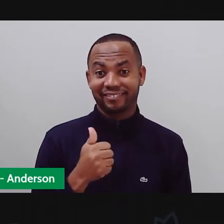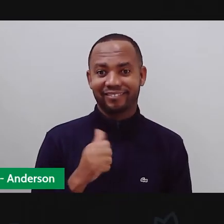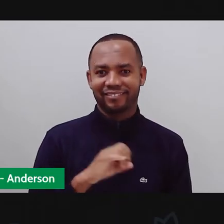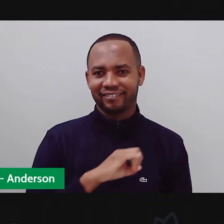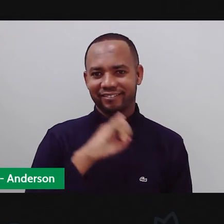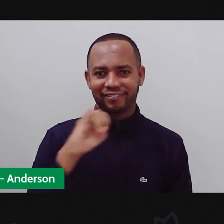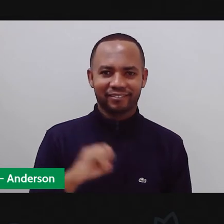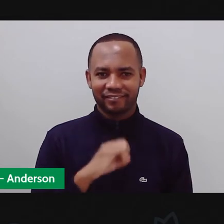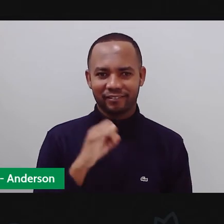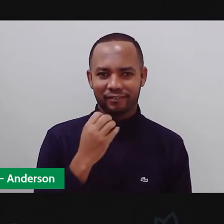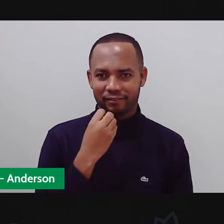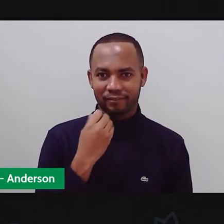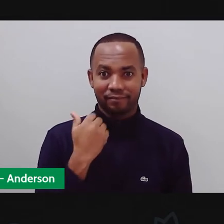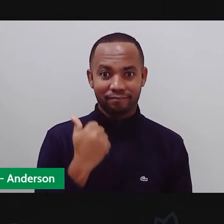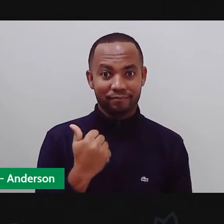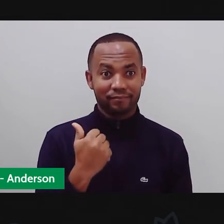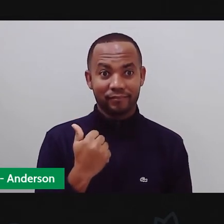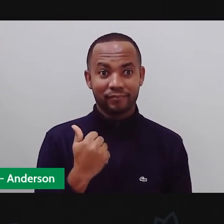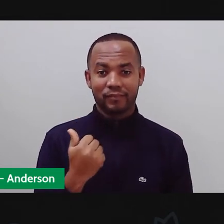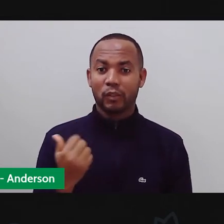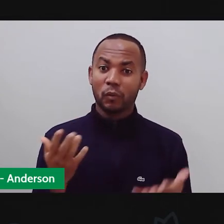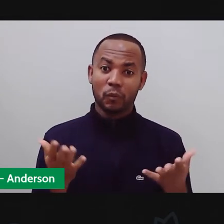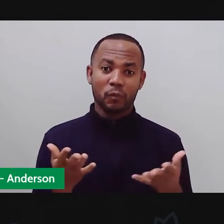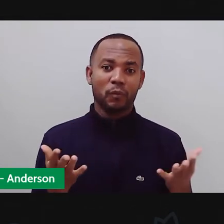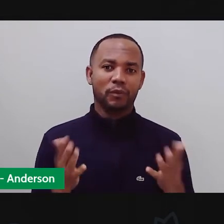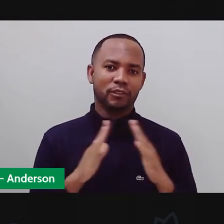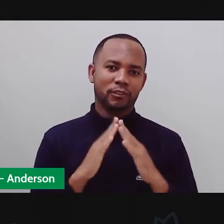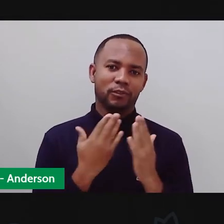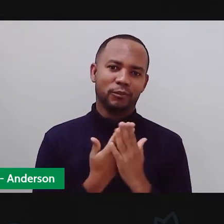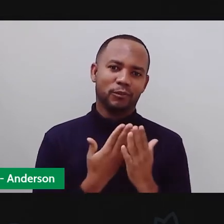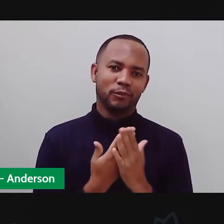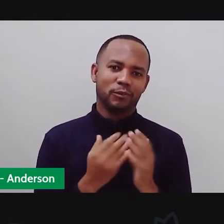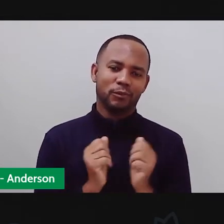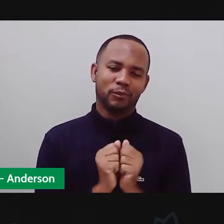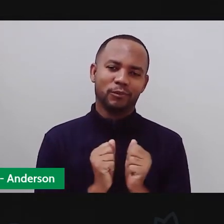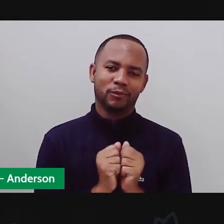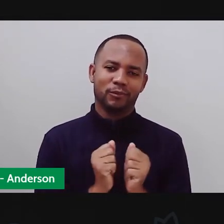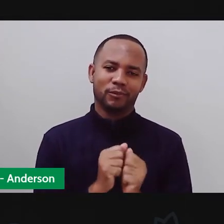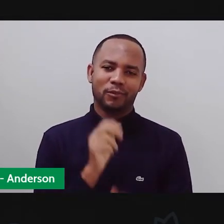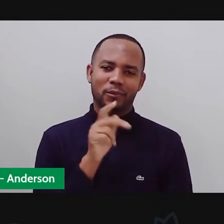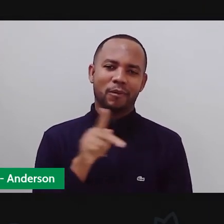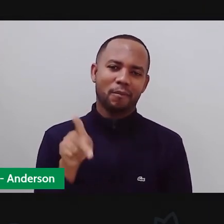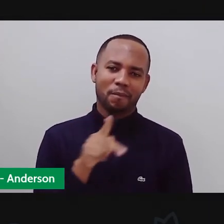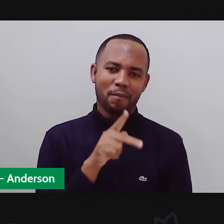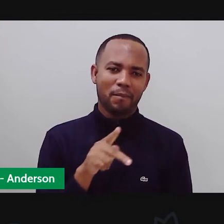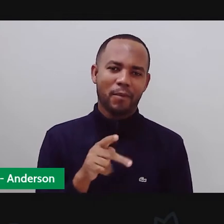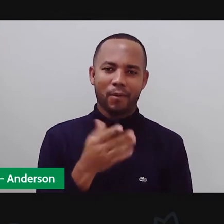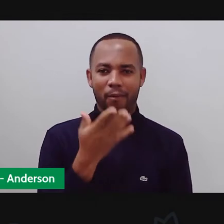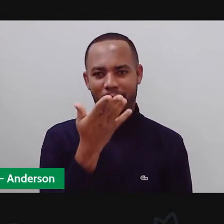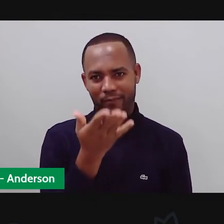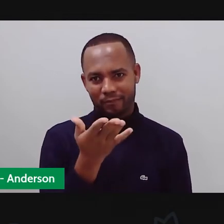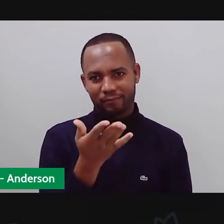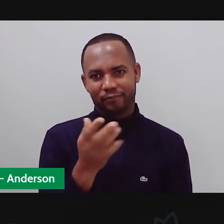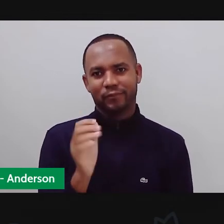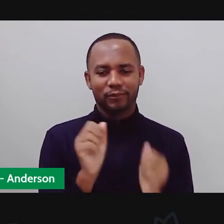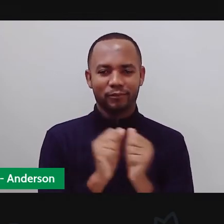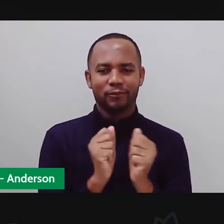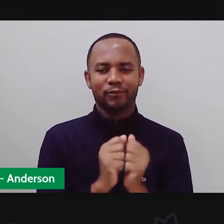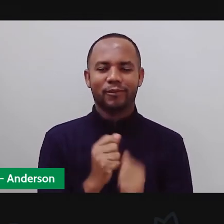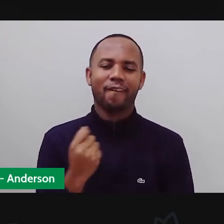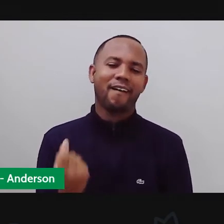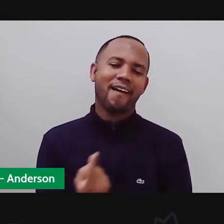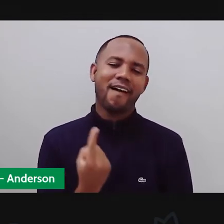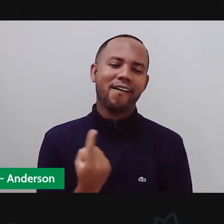Olá, amores! Mais uma aula aqui, né? Pró Maria e Anderson com vocês, nossa aula de número 127.